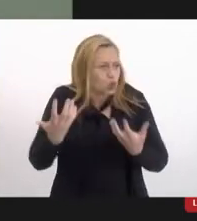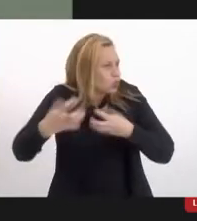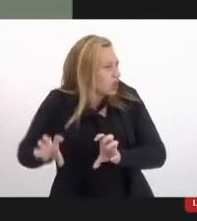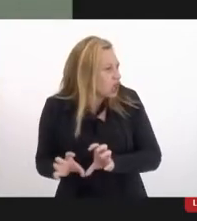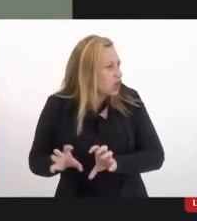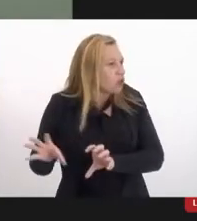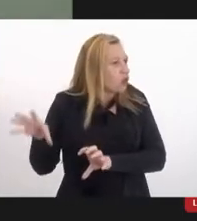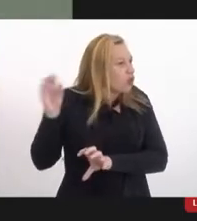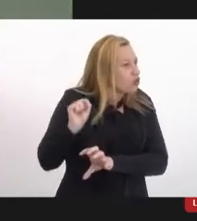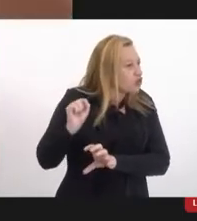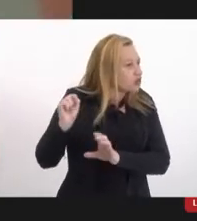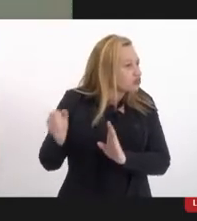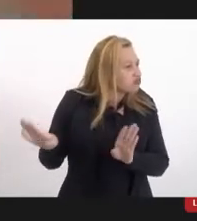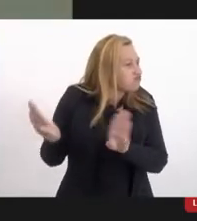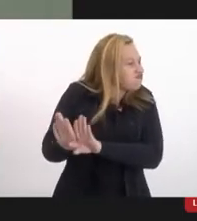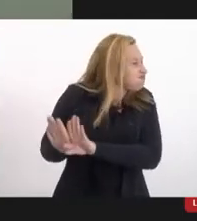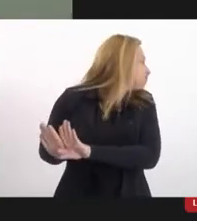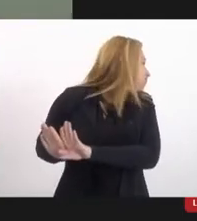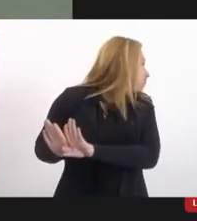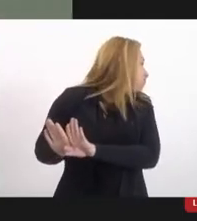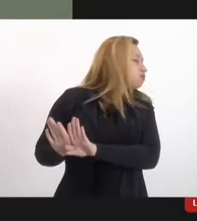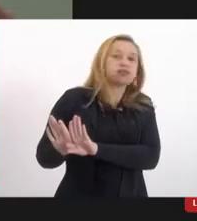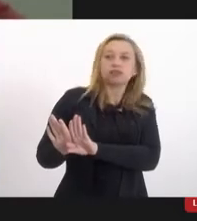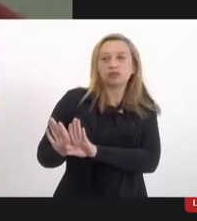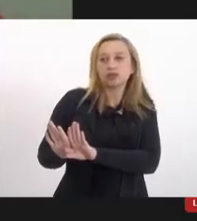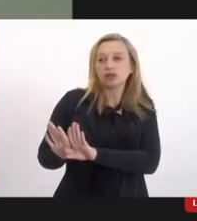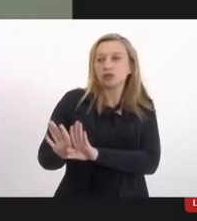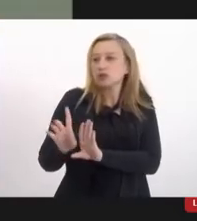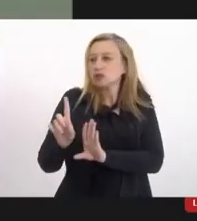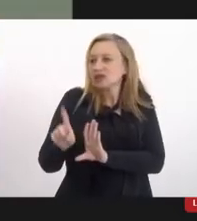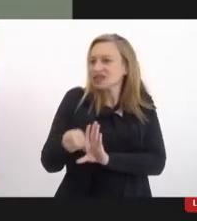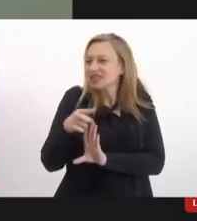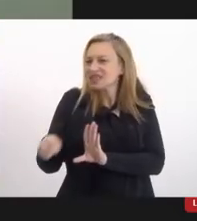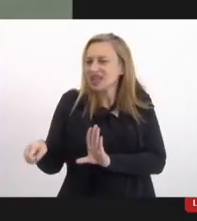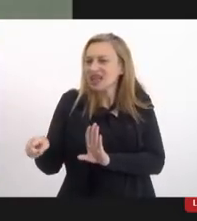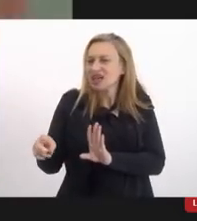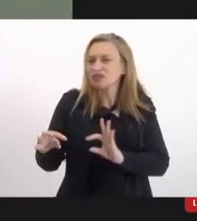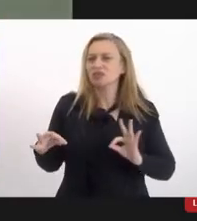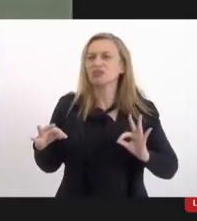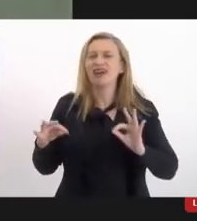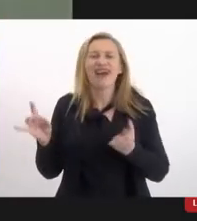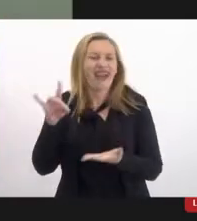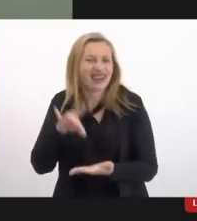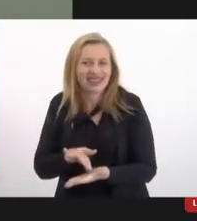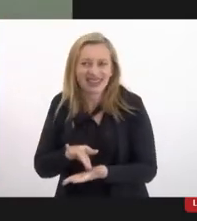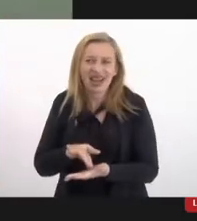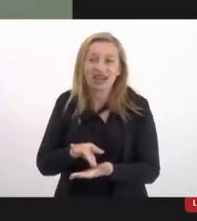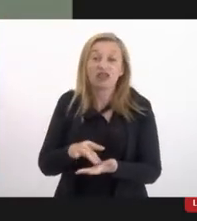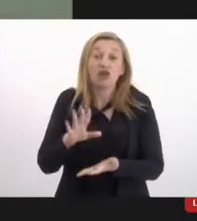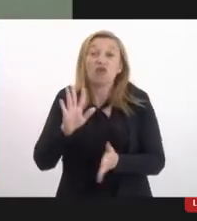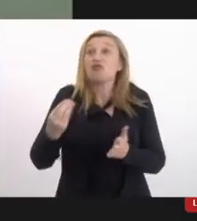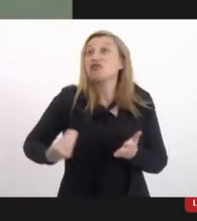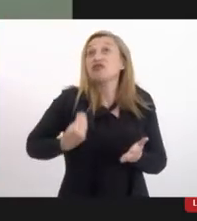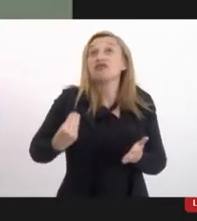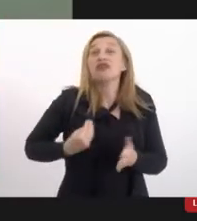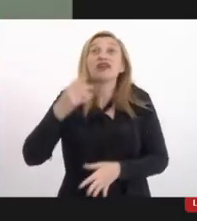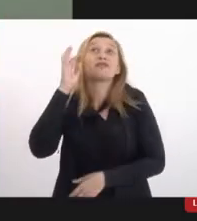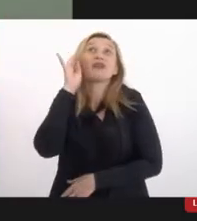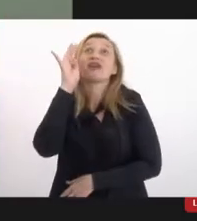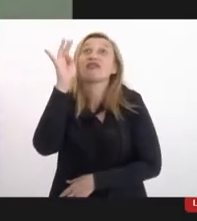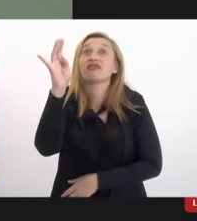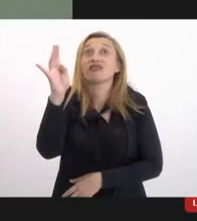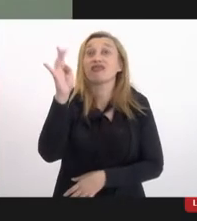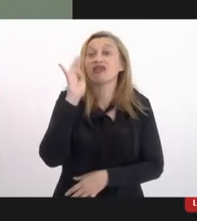ouvir fecha esta cancela cancela cancelamos uma parte da realidade vamos viver uma fantasia